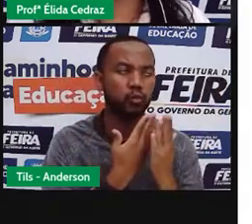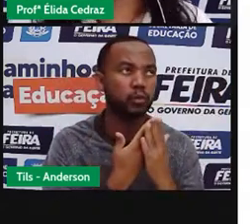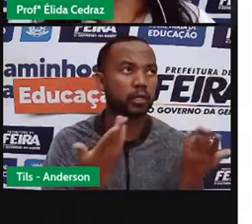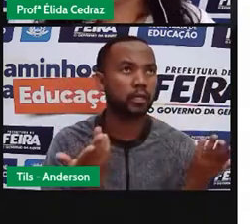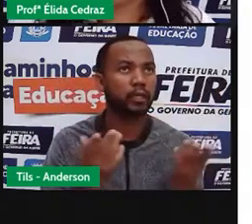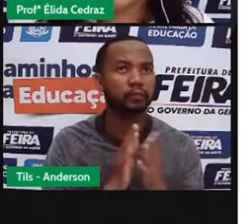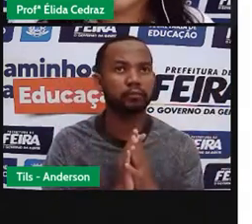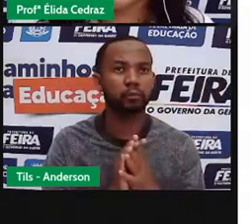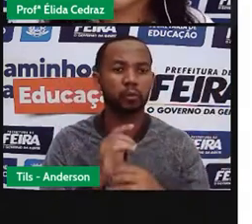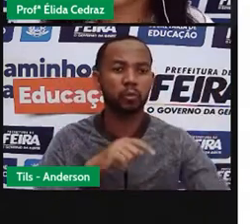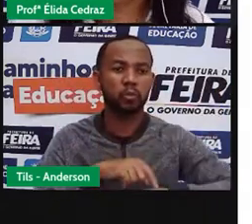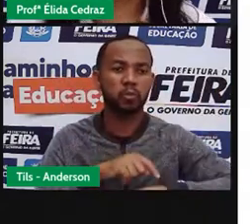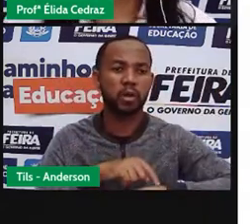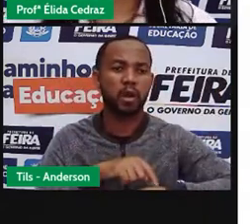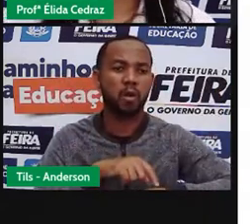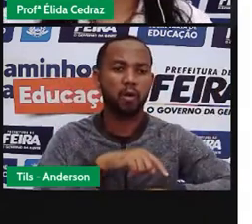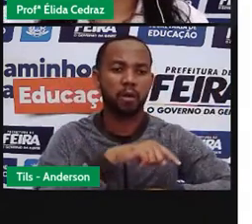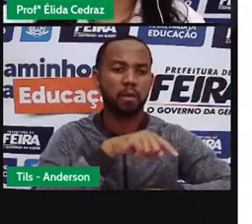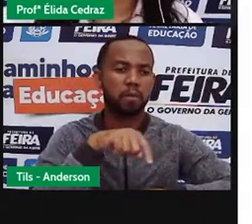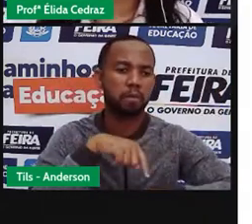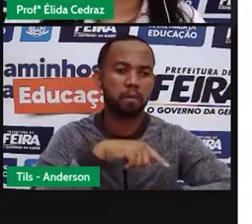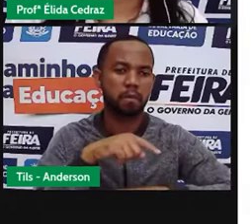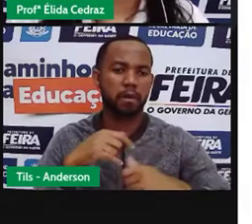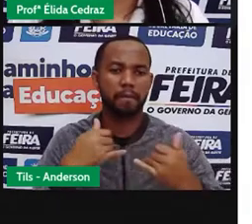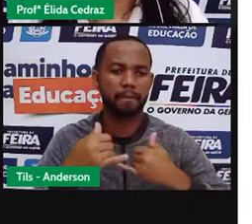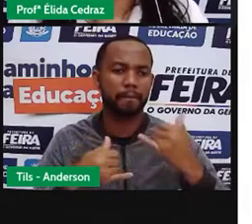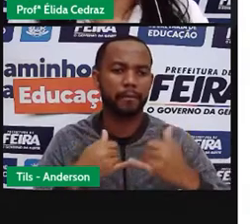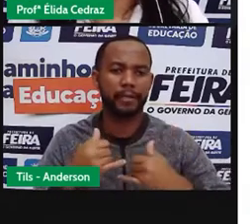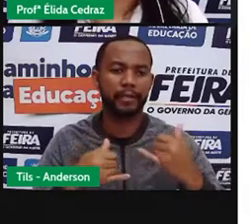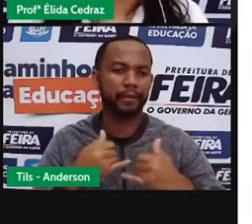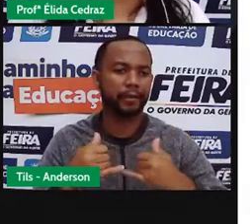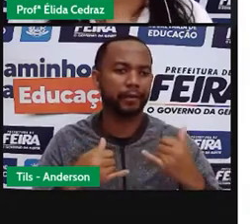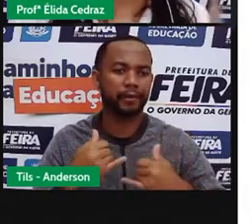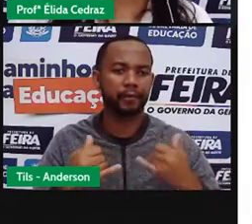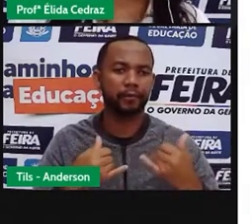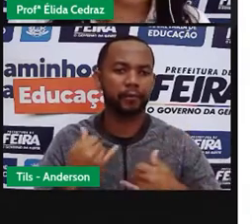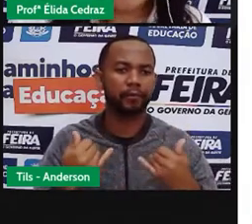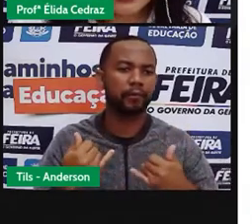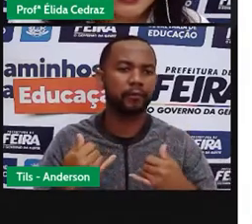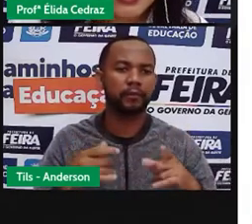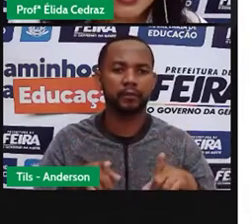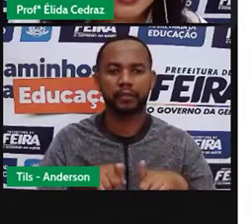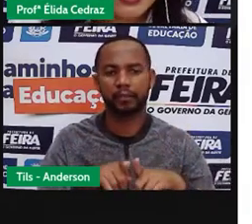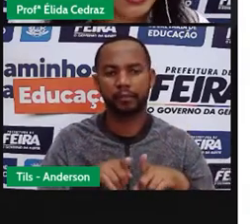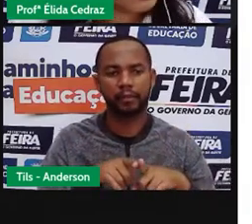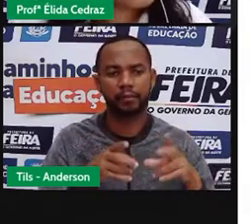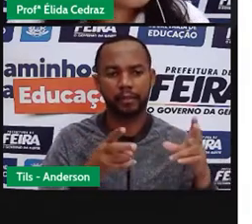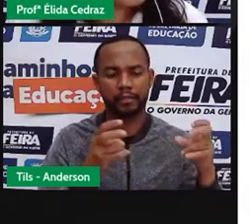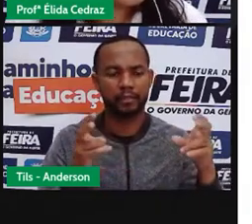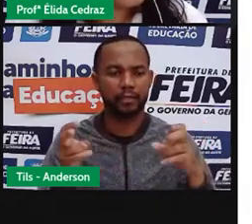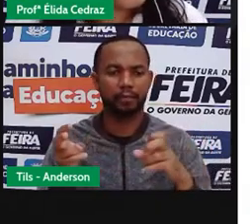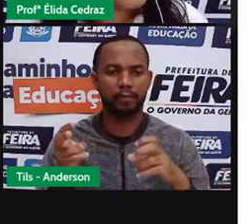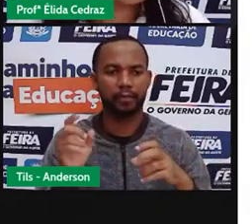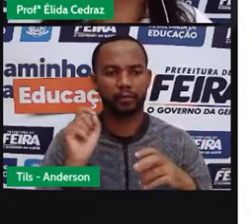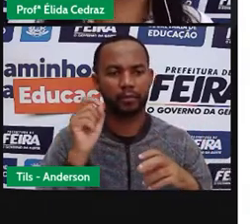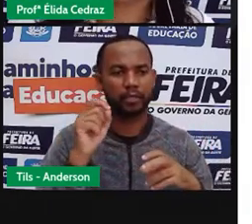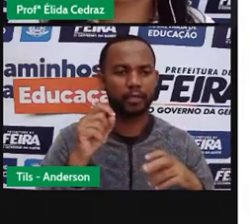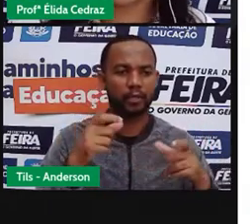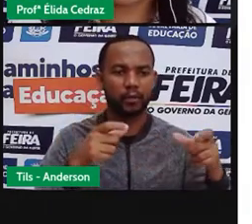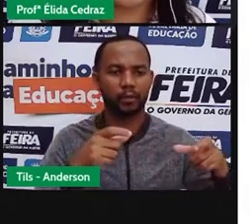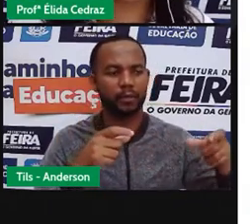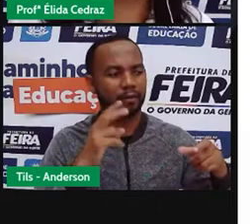Uma hora no pátio. Você já percebeu o mover das sombras? Não é?